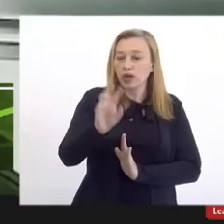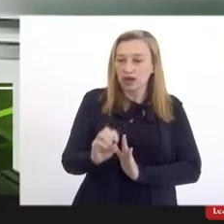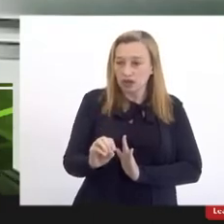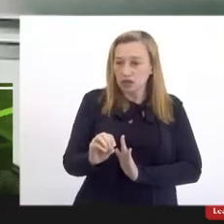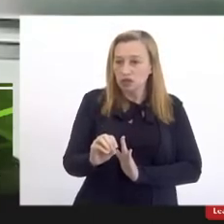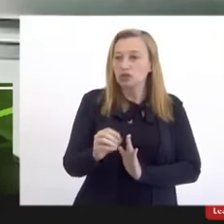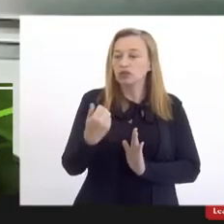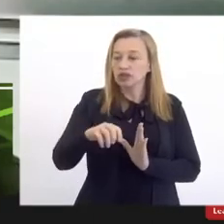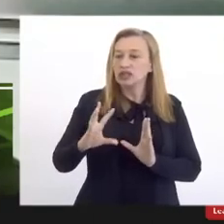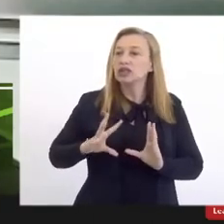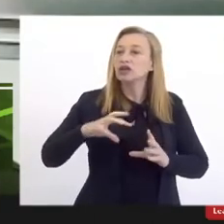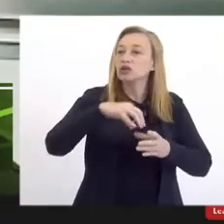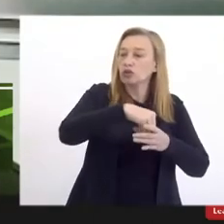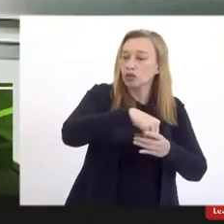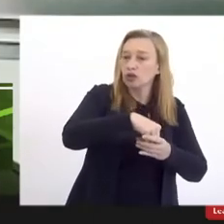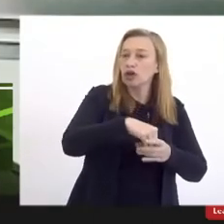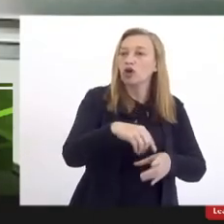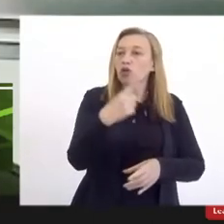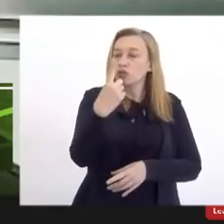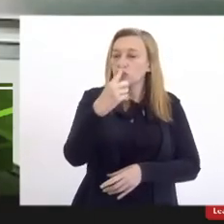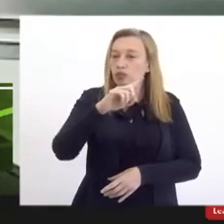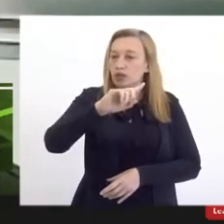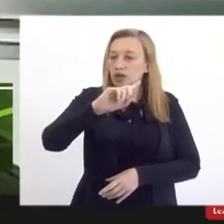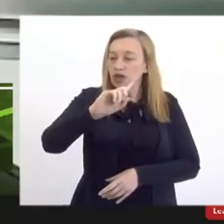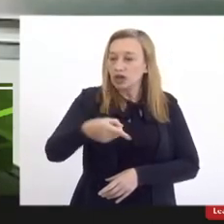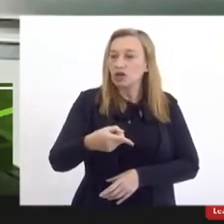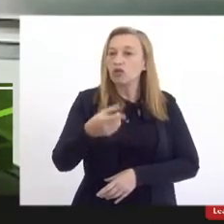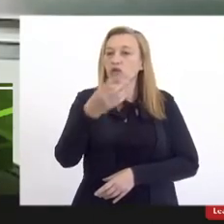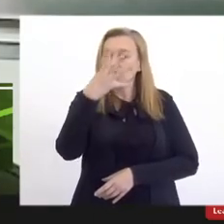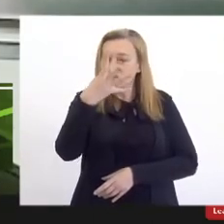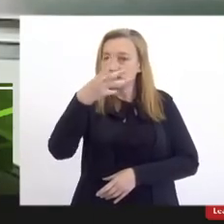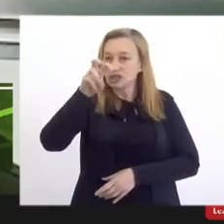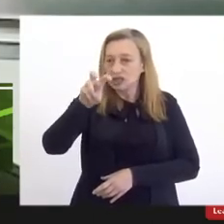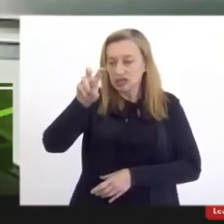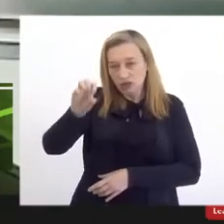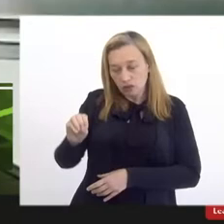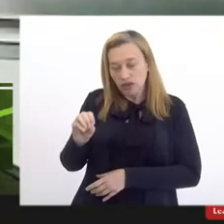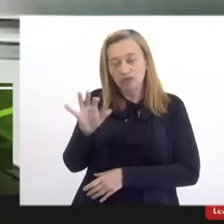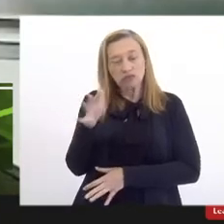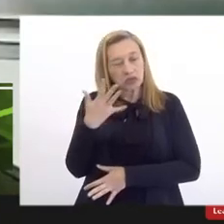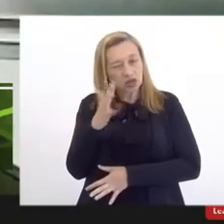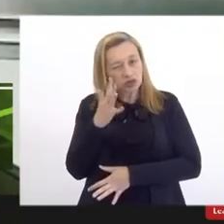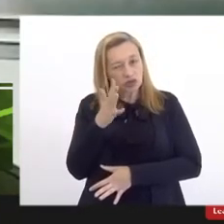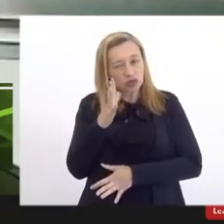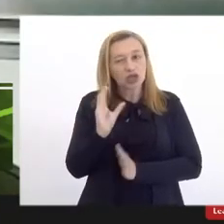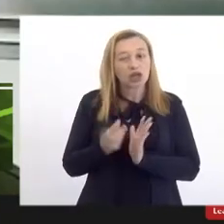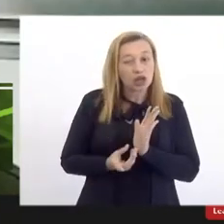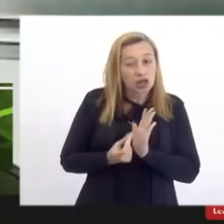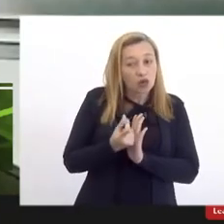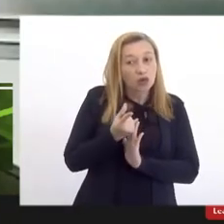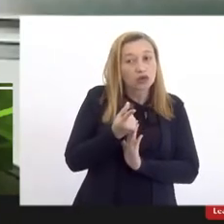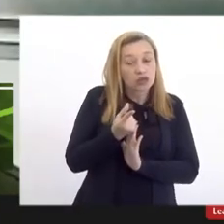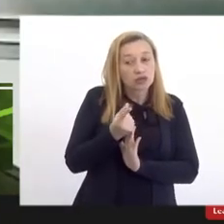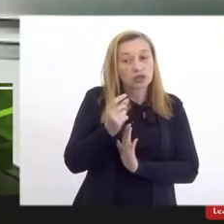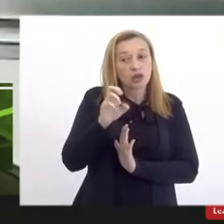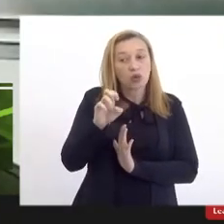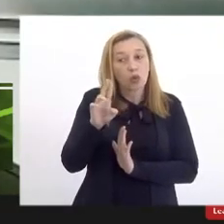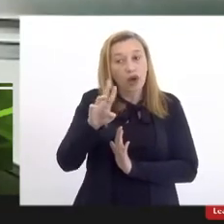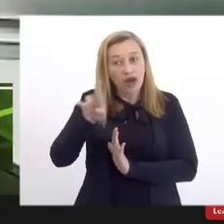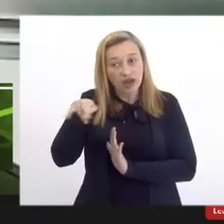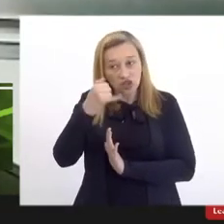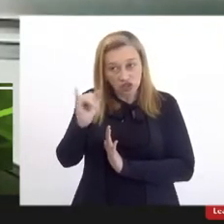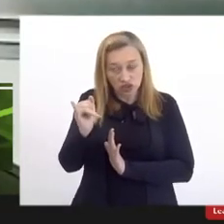incorporado a 1 bilhão 450, aproximadamente, que é o orçamento da UERJ.